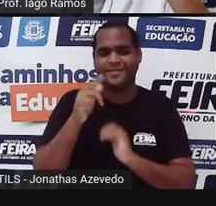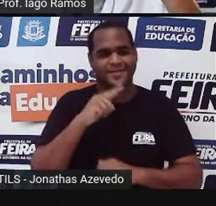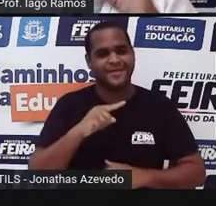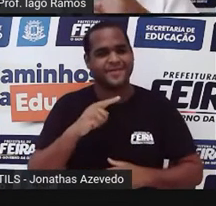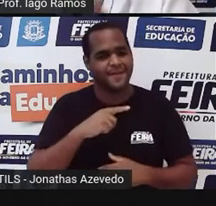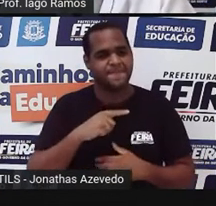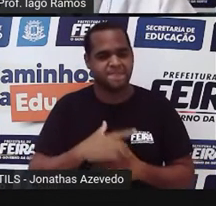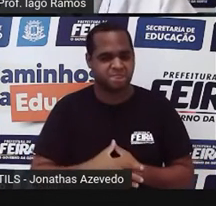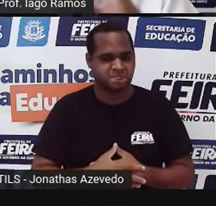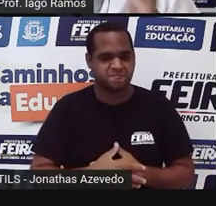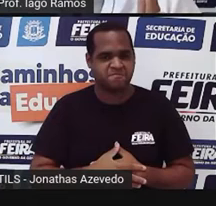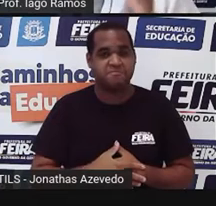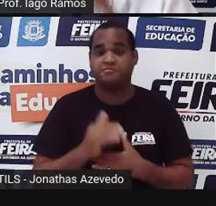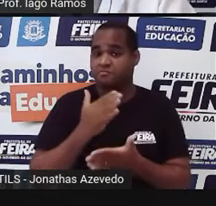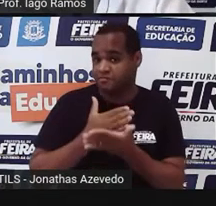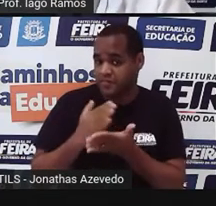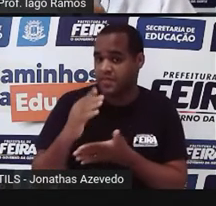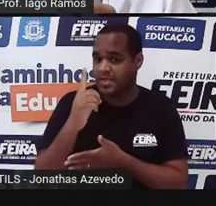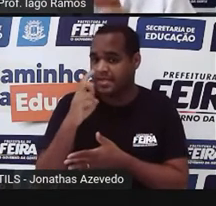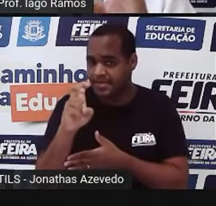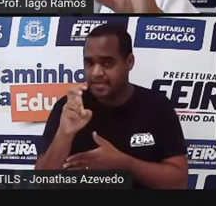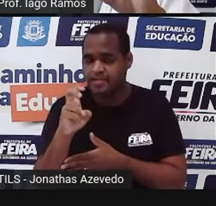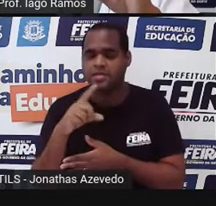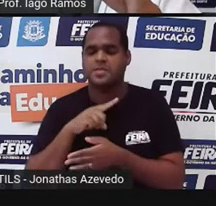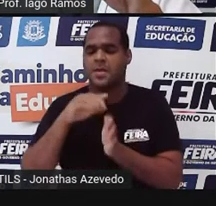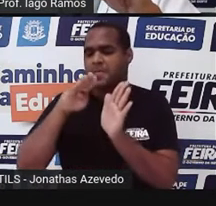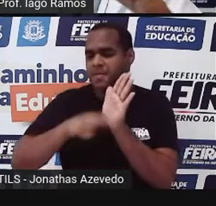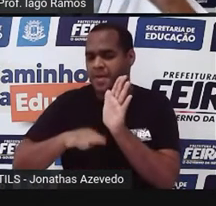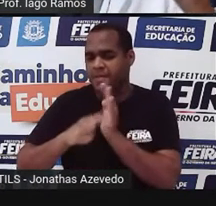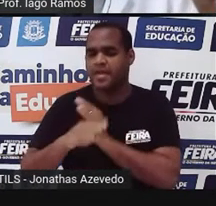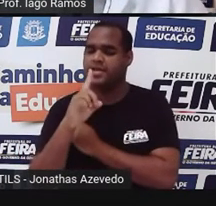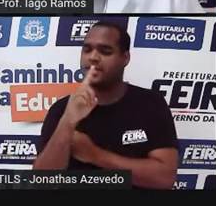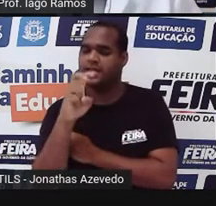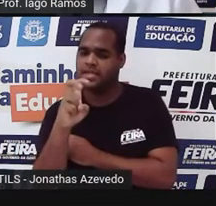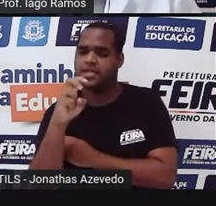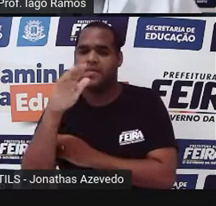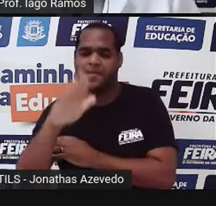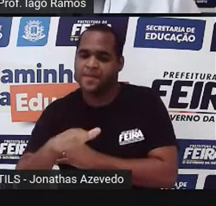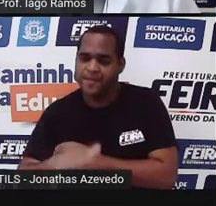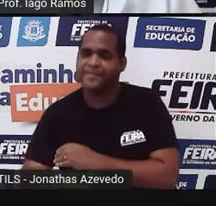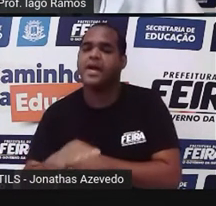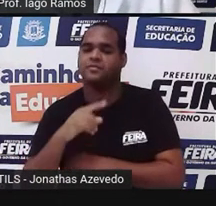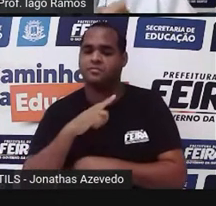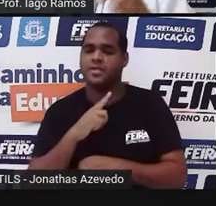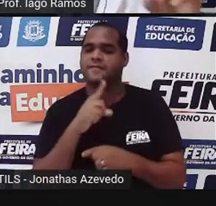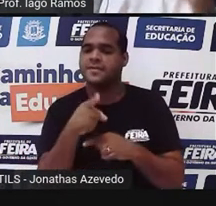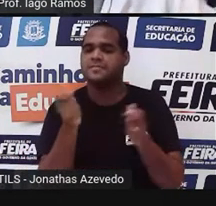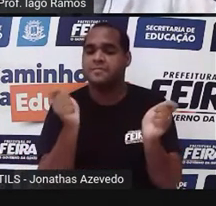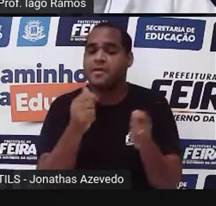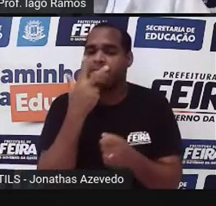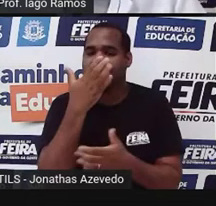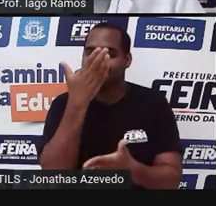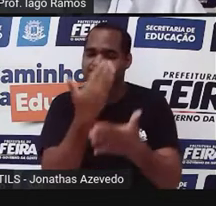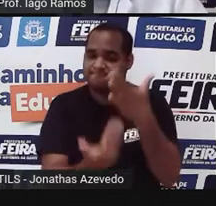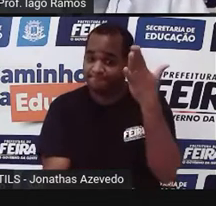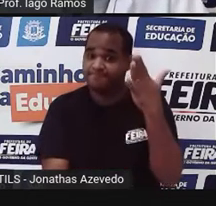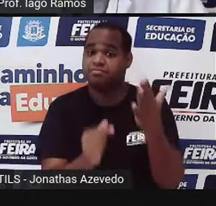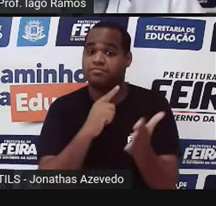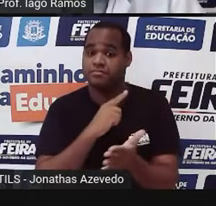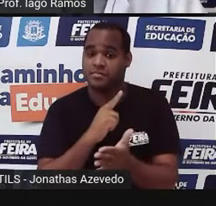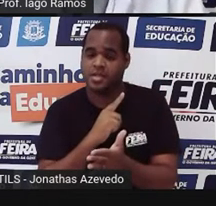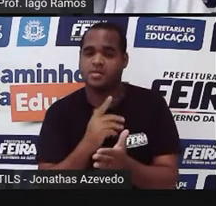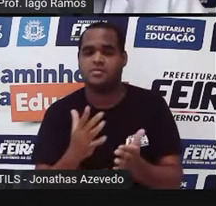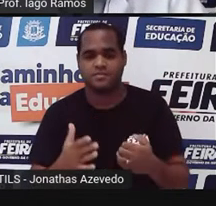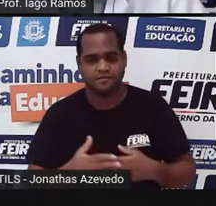A partir de 15. Um mínimo de 15 significa, de 15 para baixo, você está sendo reprovado no ano. Ou